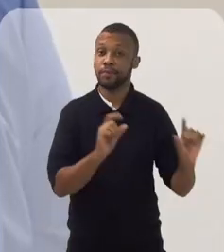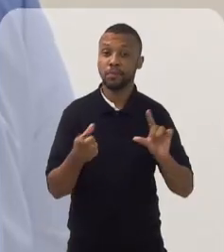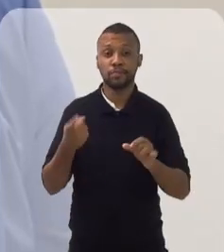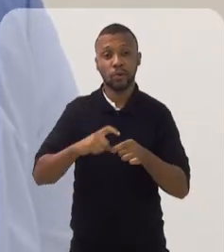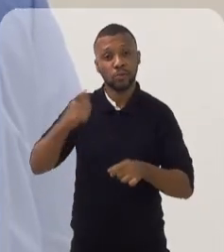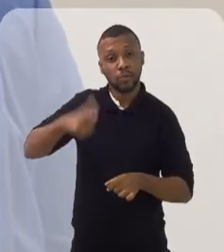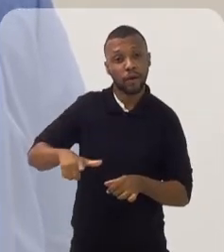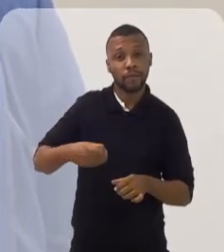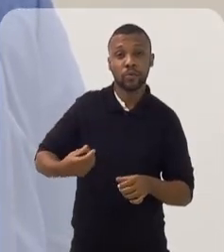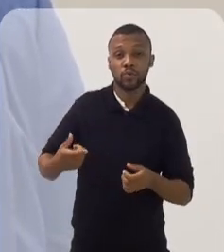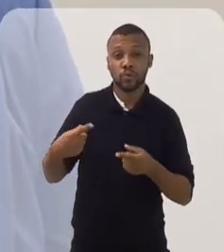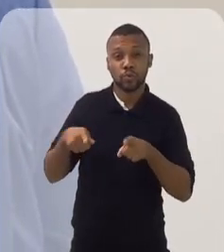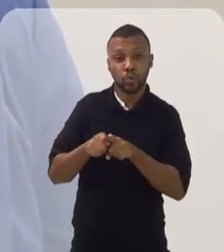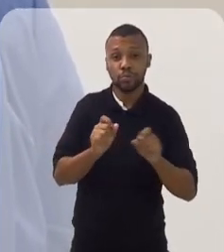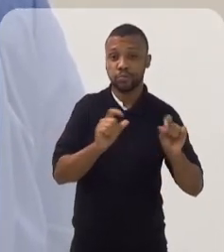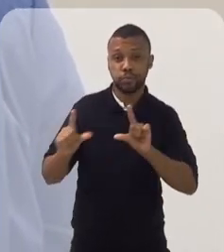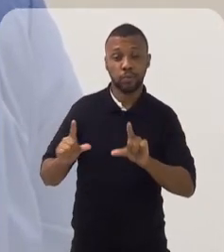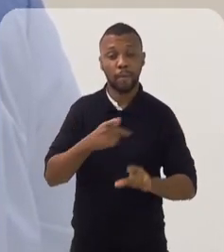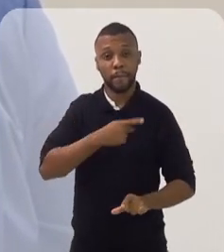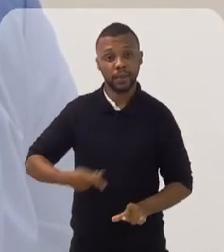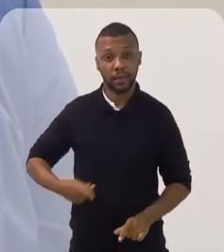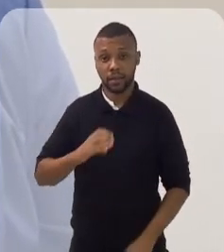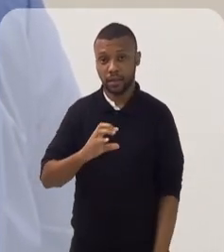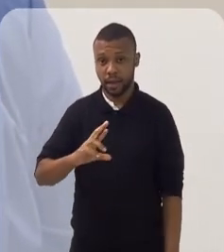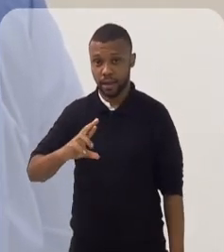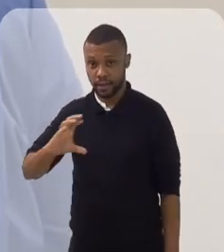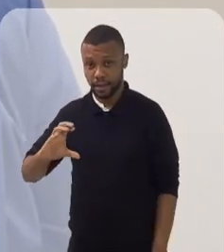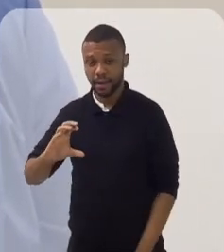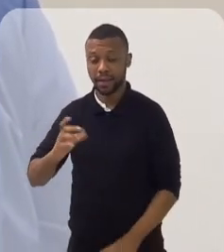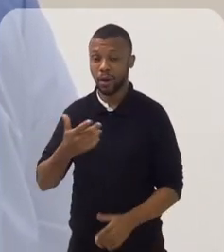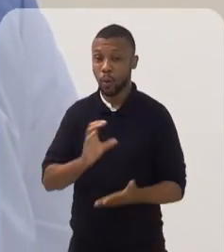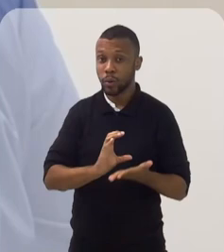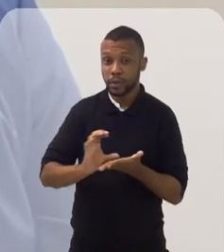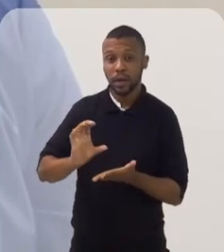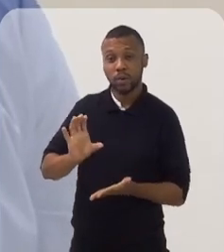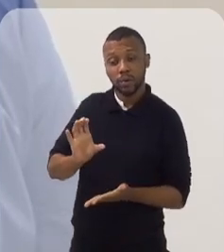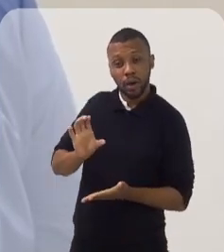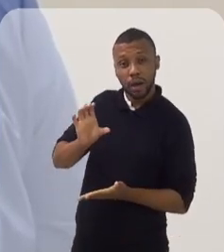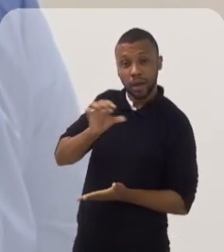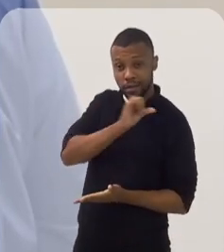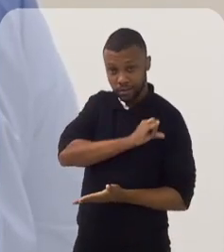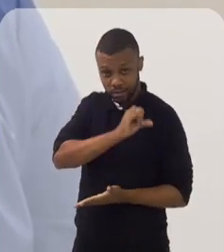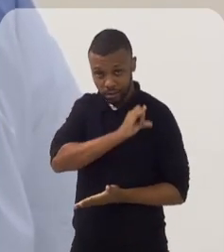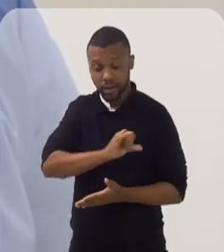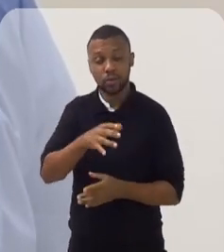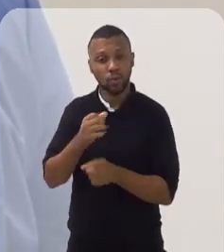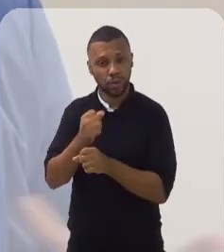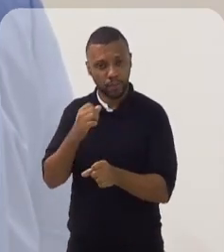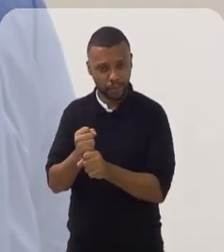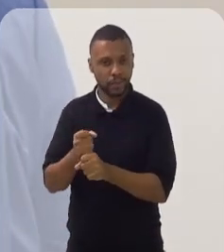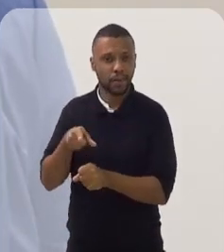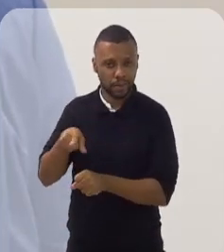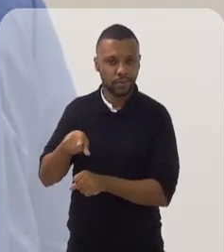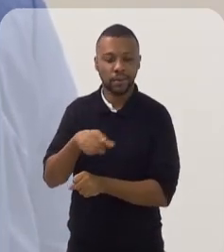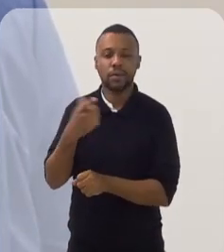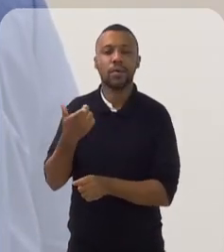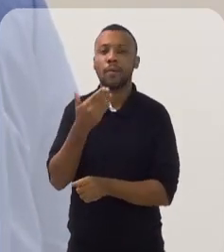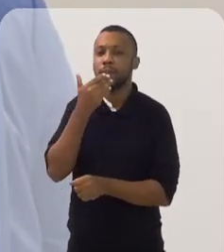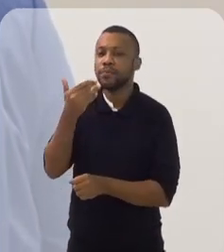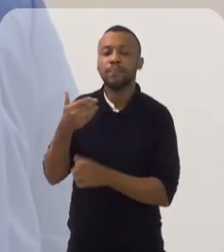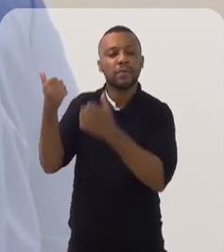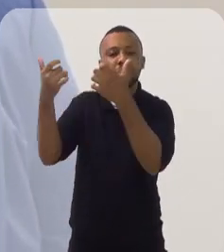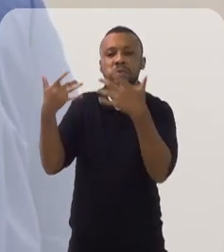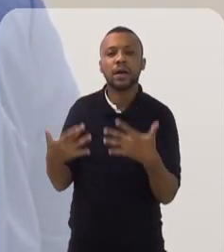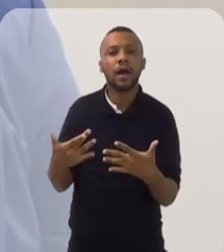Estamos de volta com o presidente do Conselho Regional de Contabilidade do Rio de Janeiro, Samir Neme, e nesse bloco a gente separou para que ele conte para a gente